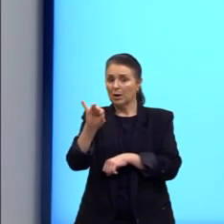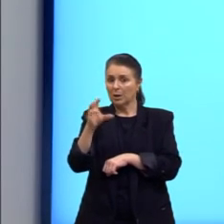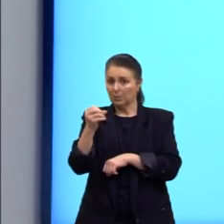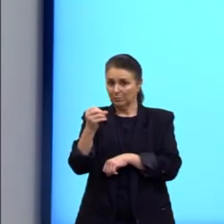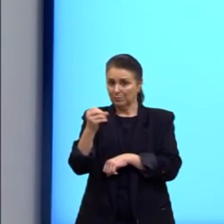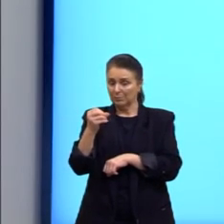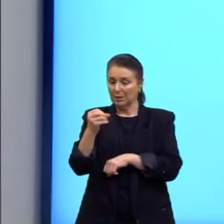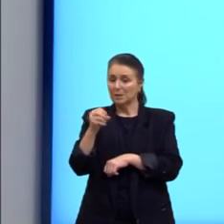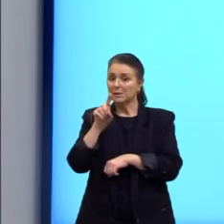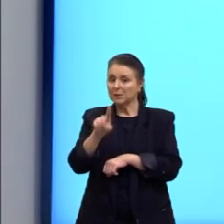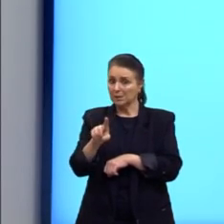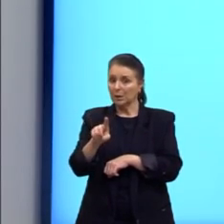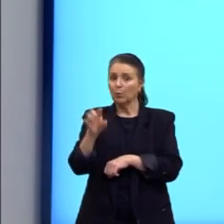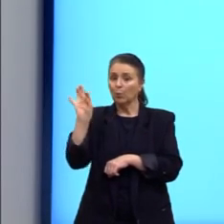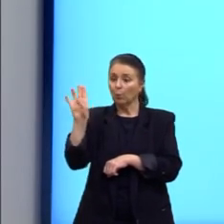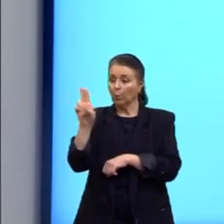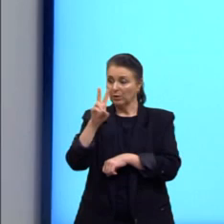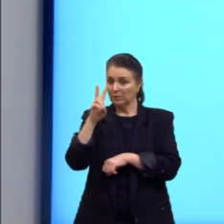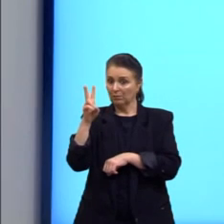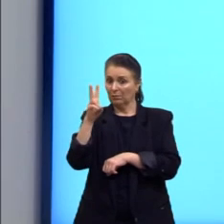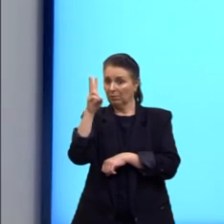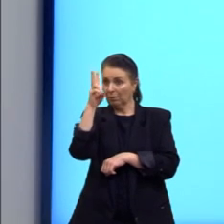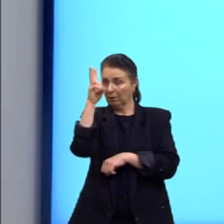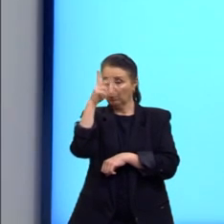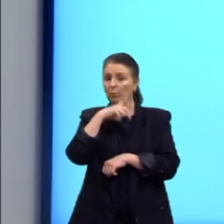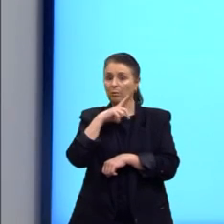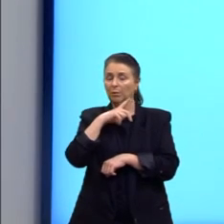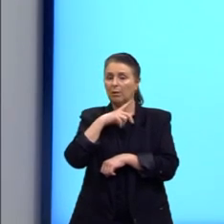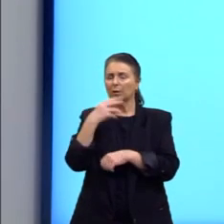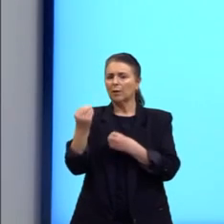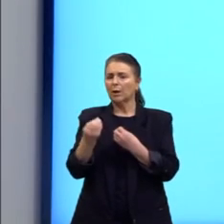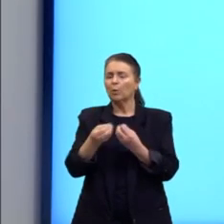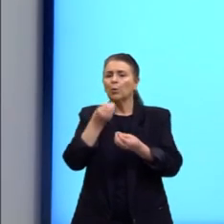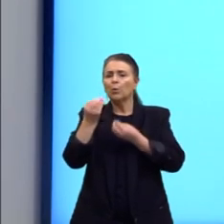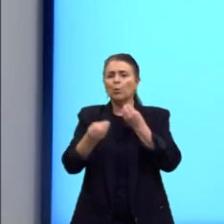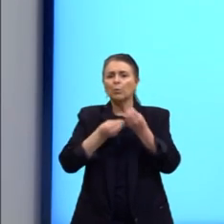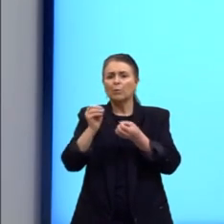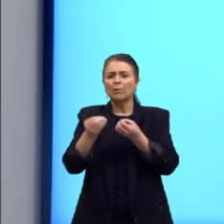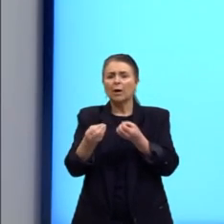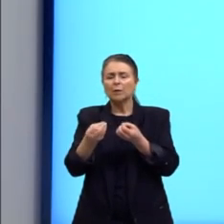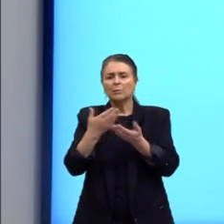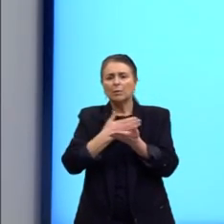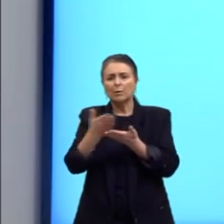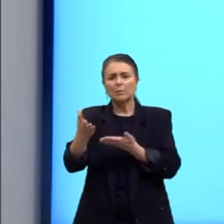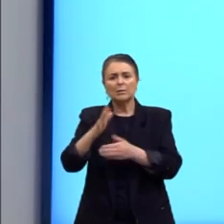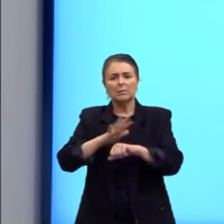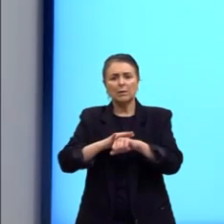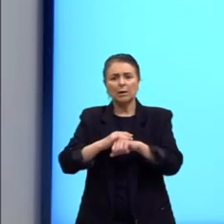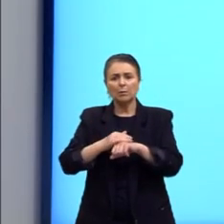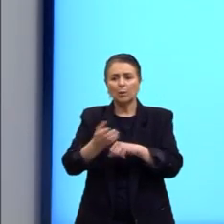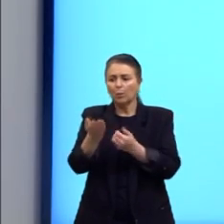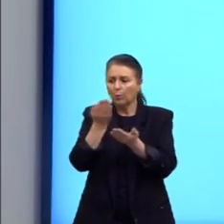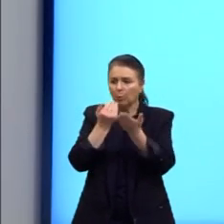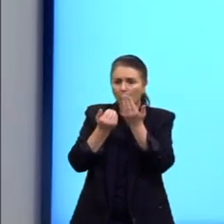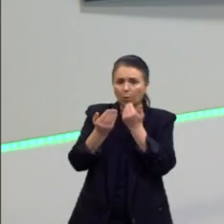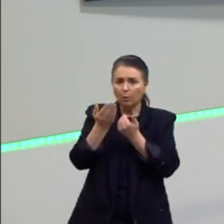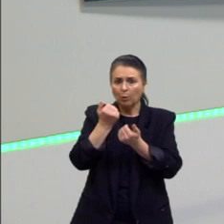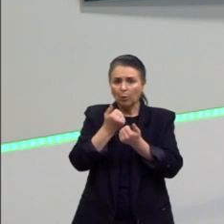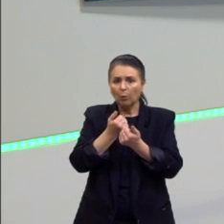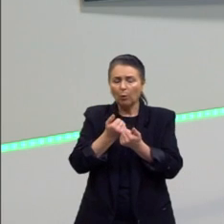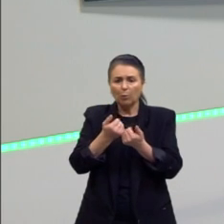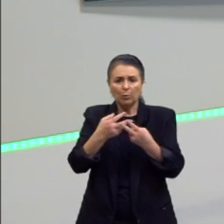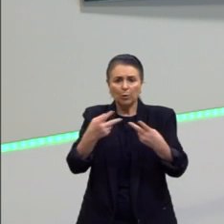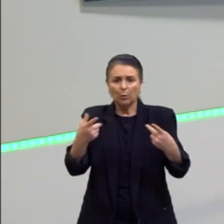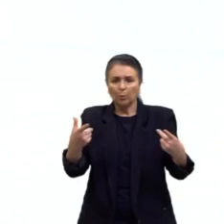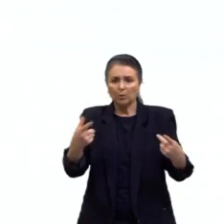a contaminação pode ocorrer através da ingestão de alimentos contaminados, né? Com a feze, com as